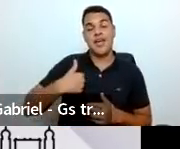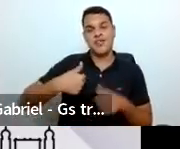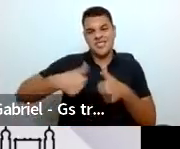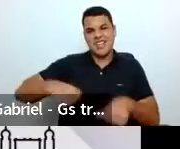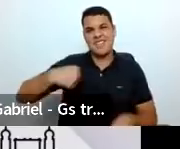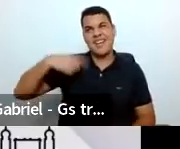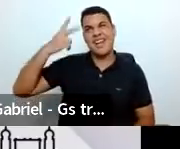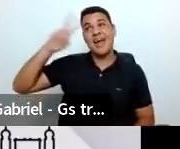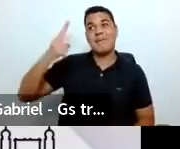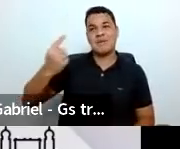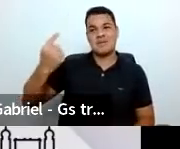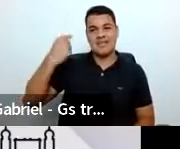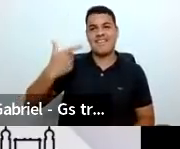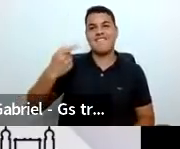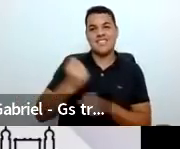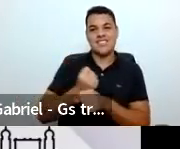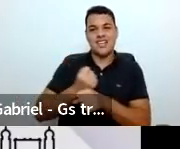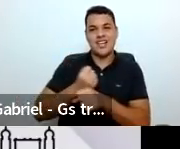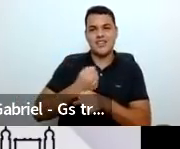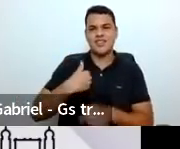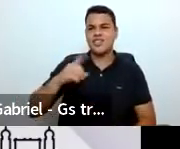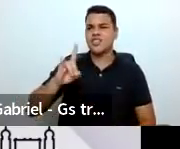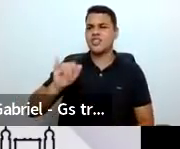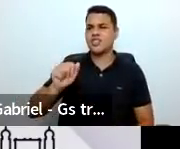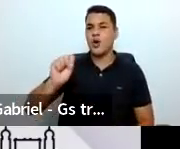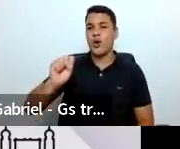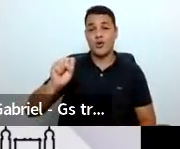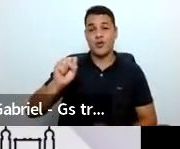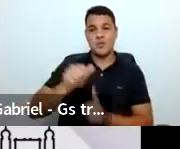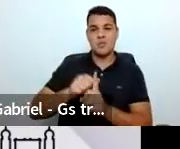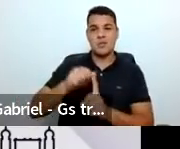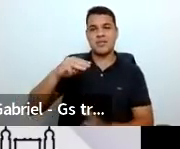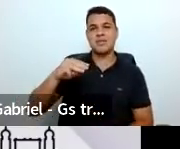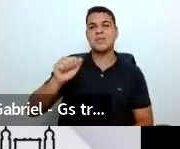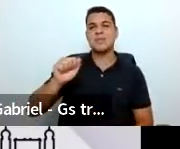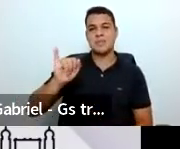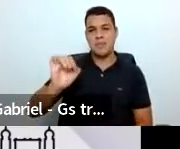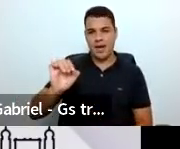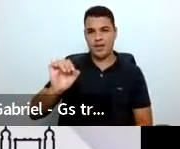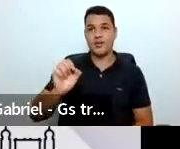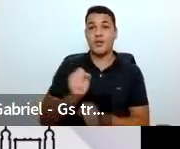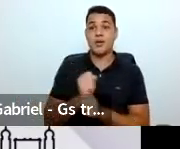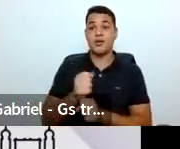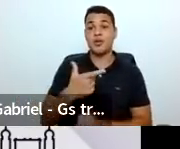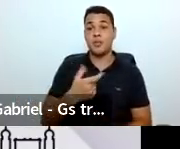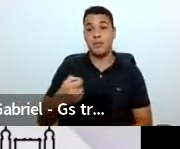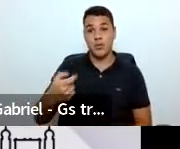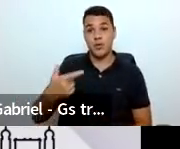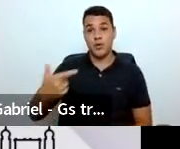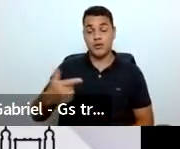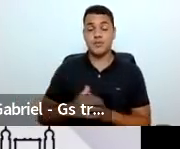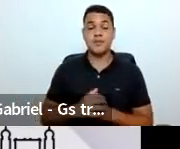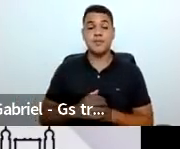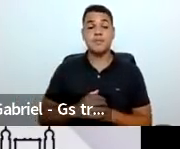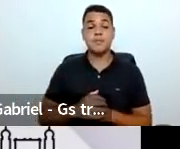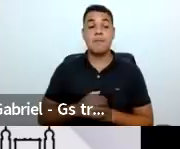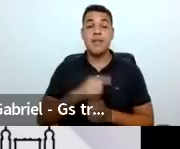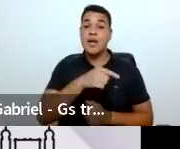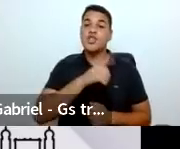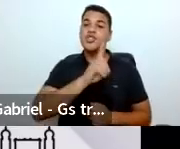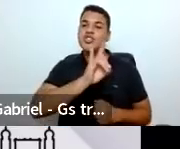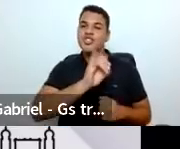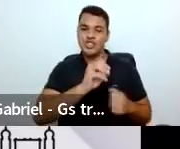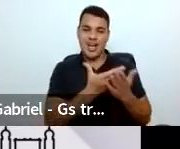há 20 anos atrás, agora, dia 8 de maio de 2002, naquela aula inaugural eu falei um pouquinho sobre